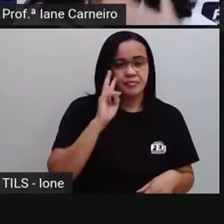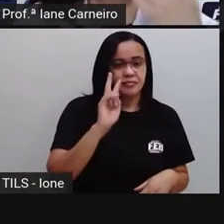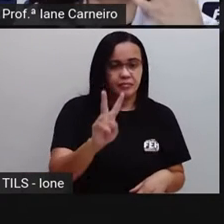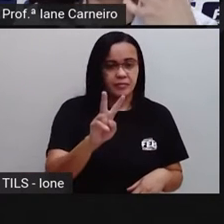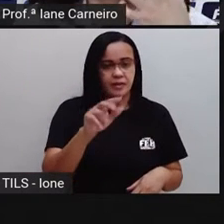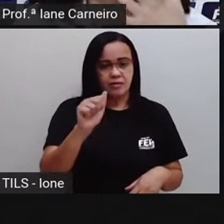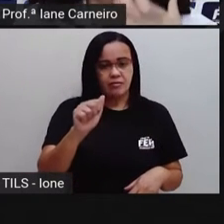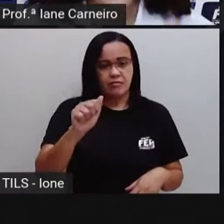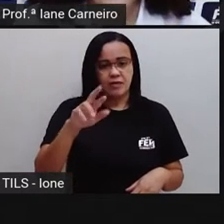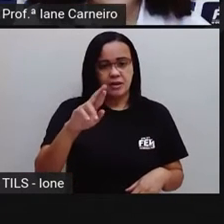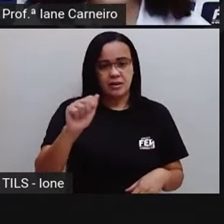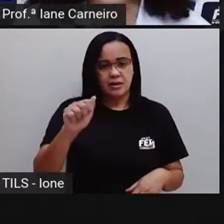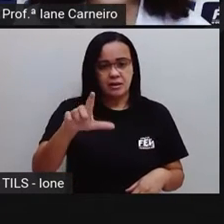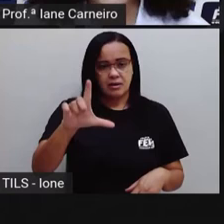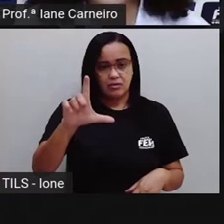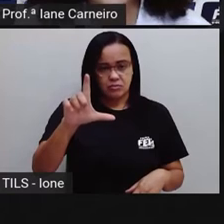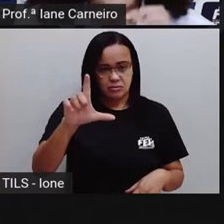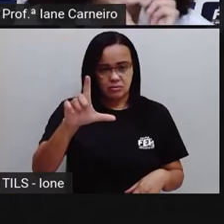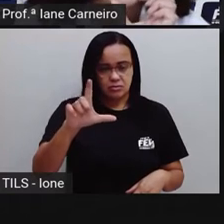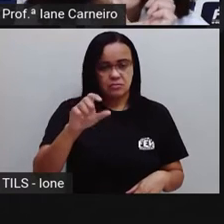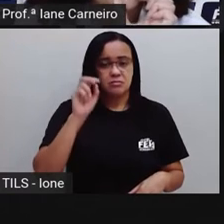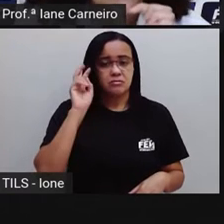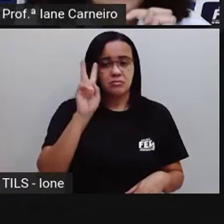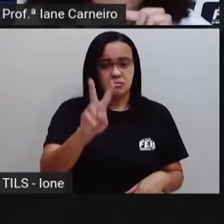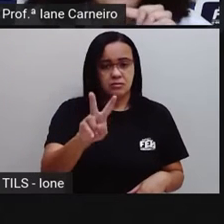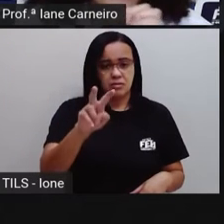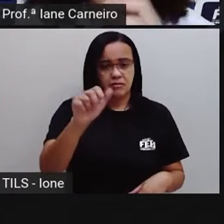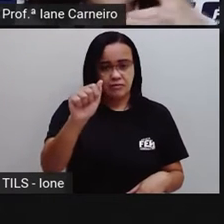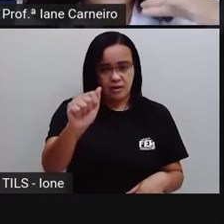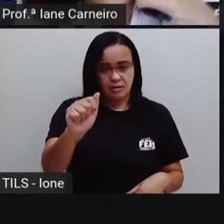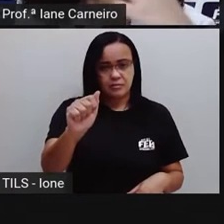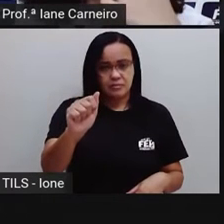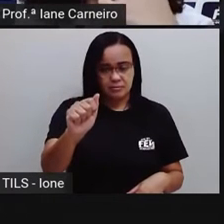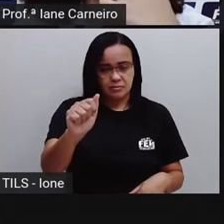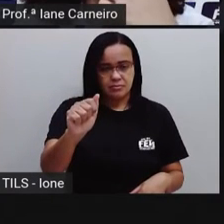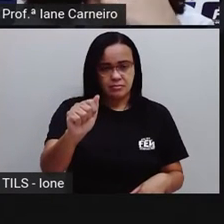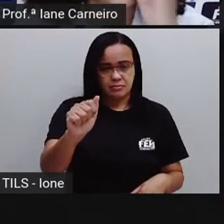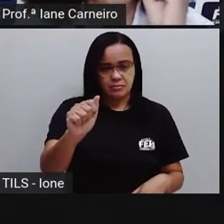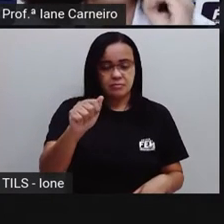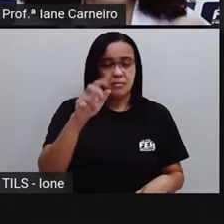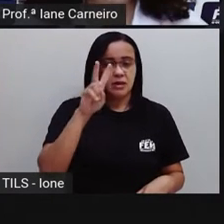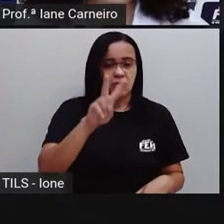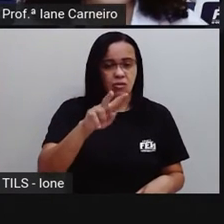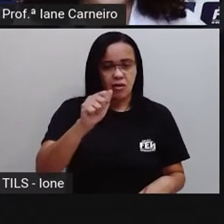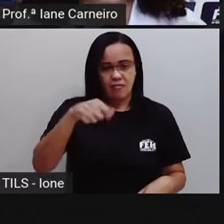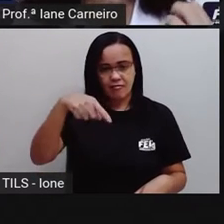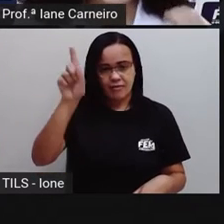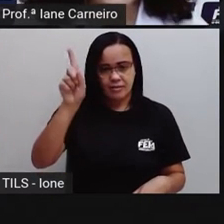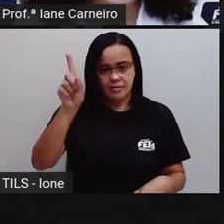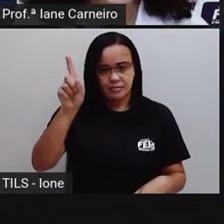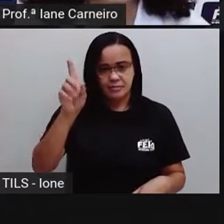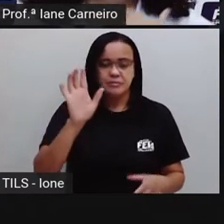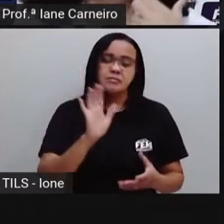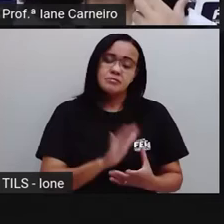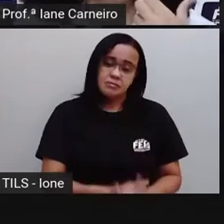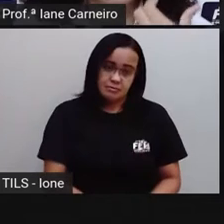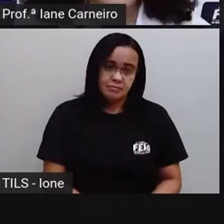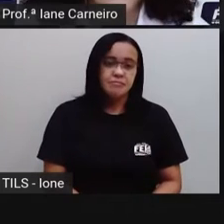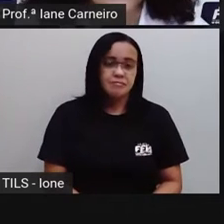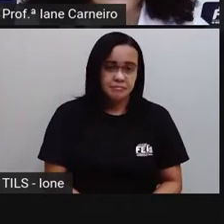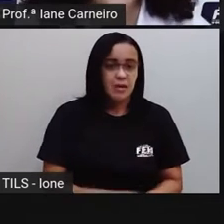a boca, ó, Vá, tá certo? Chega a treme os lábios, né? É quando a gente meio que prende o dente, né?